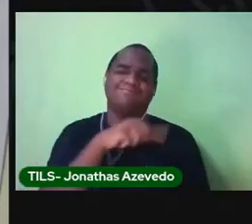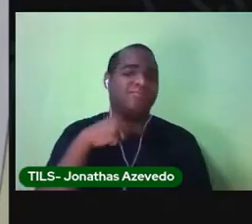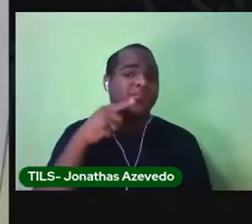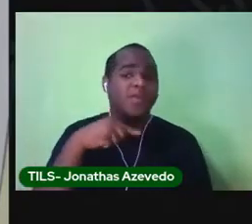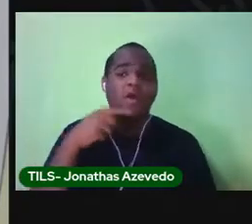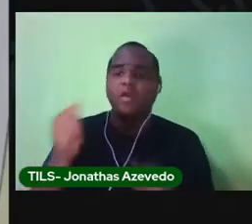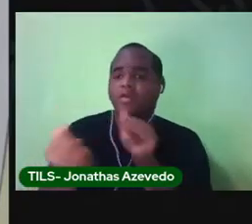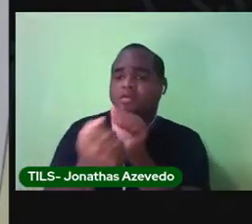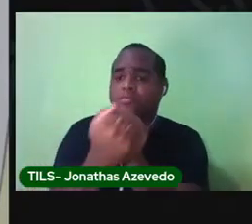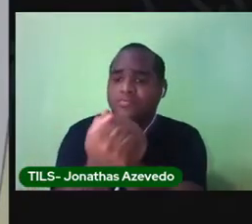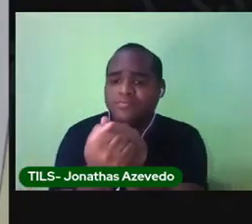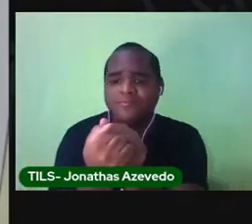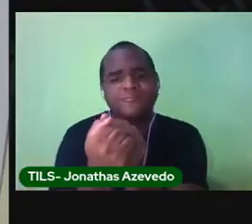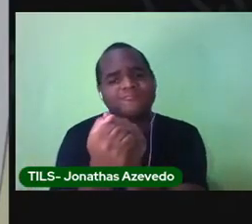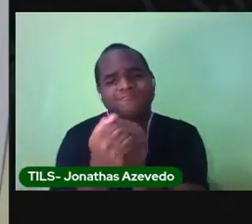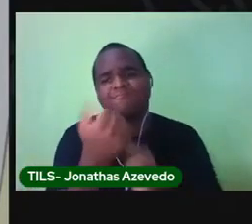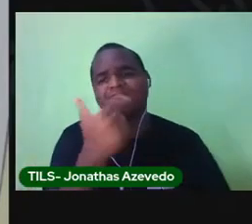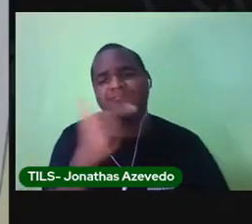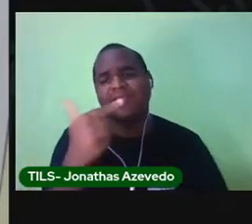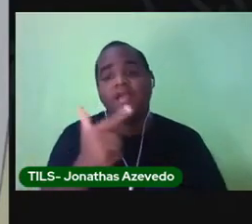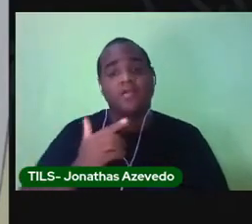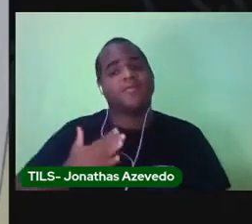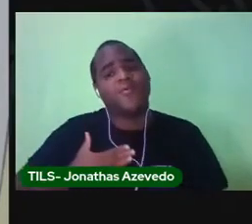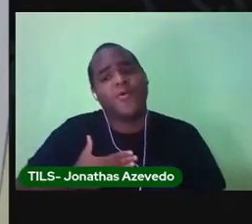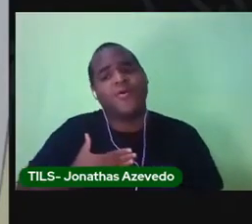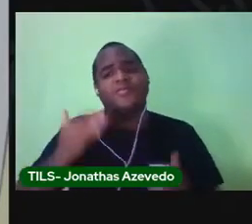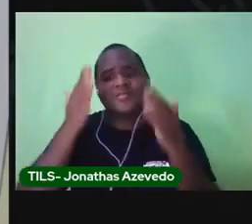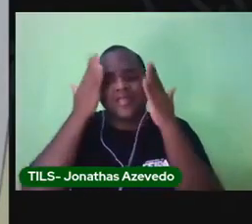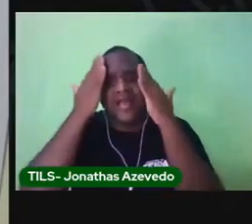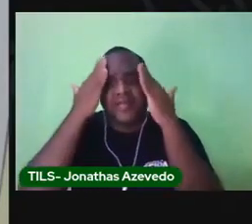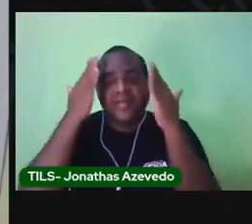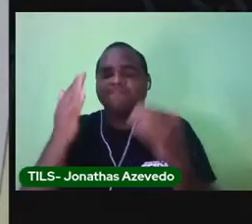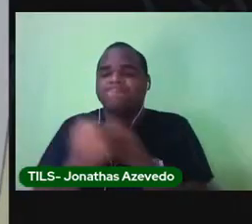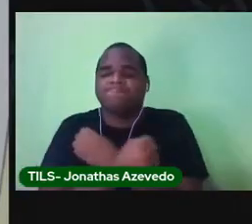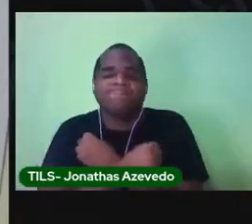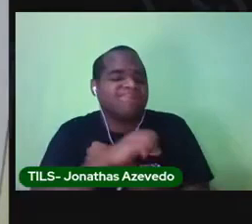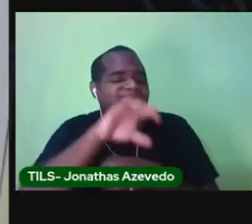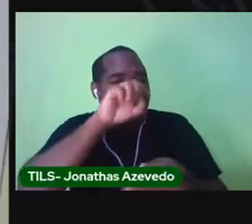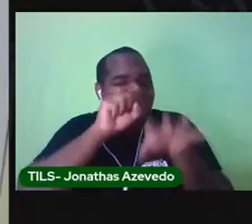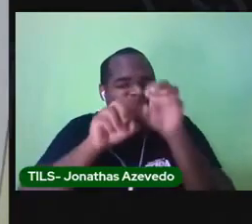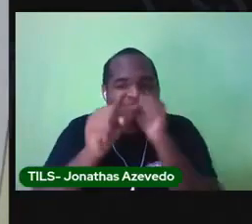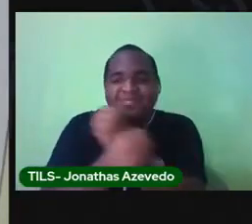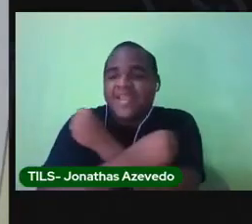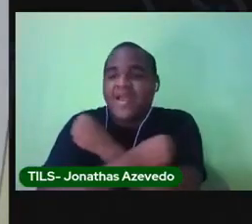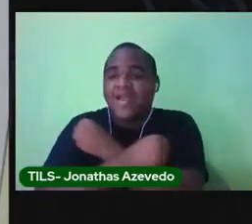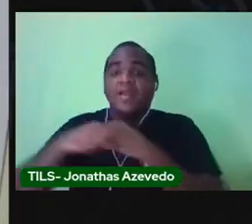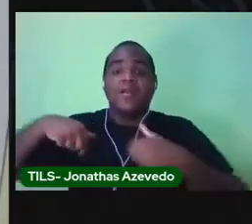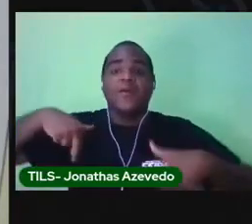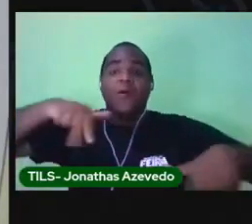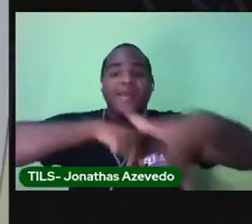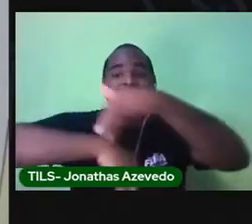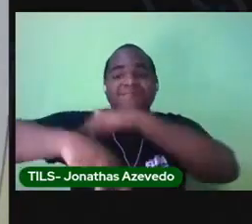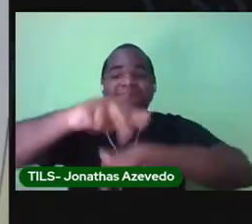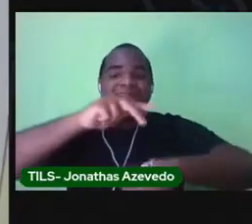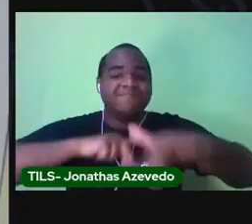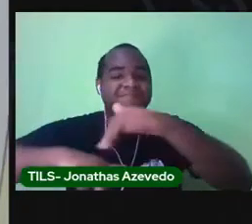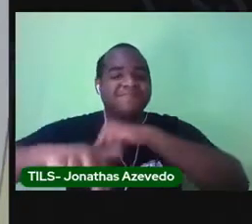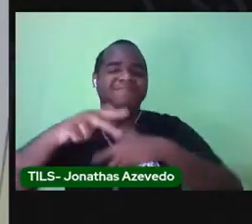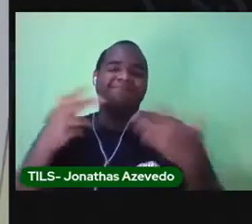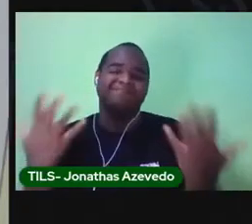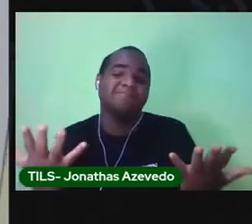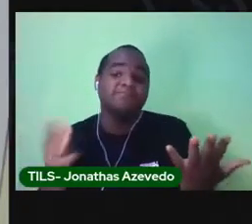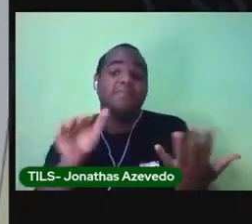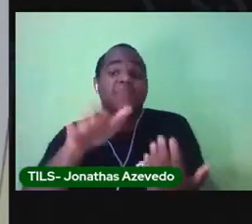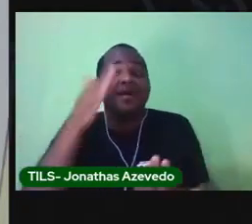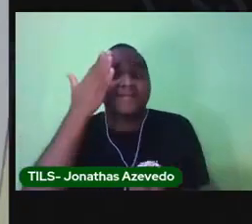juntinho como a gente gosta. Abraçar, cheirar, apertar, correr no parque. Mas,